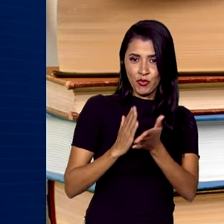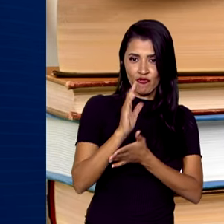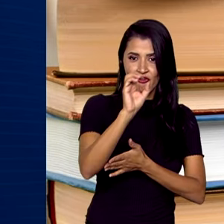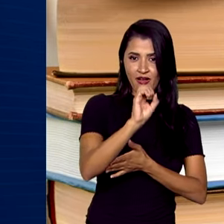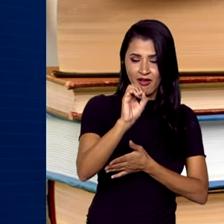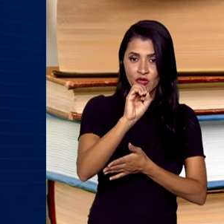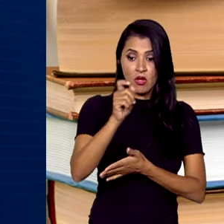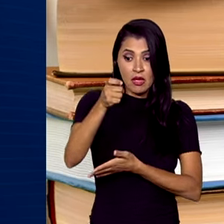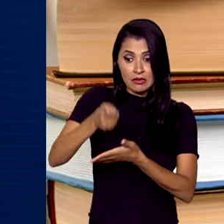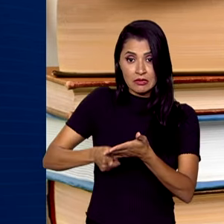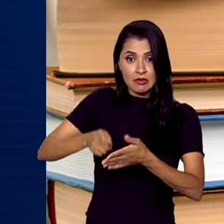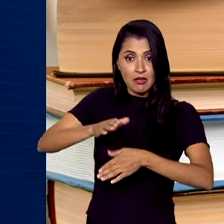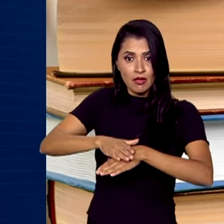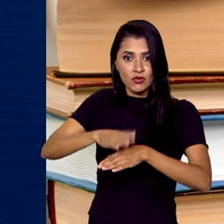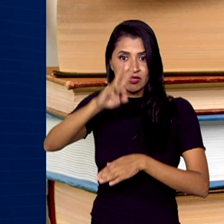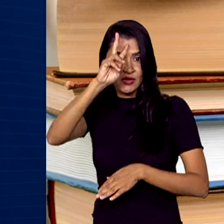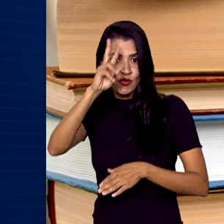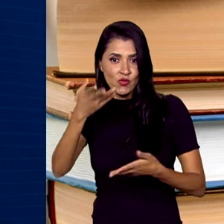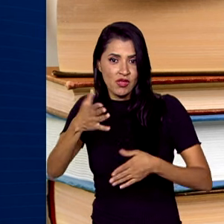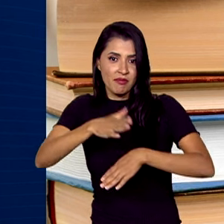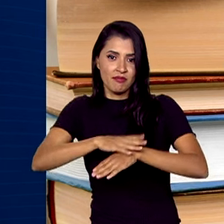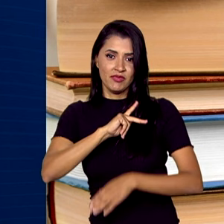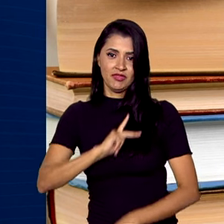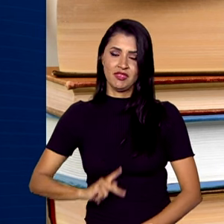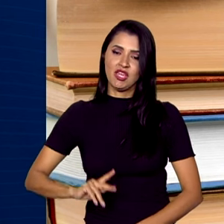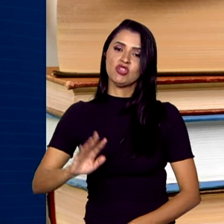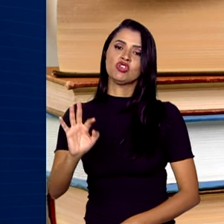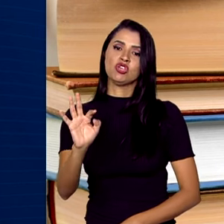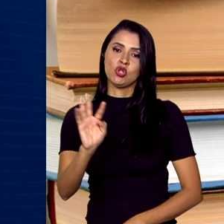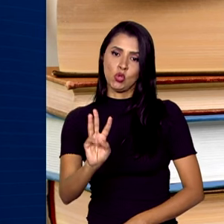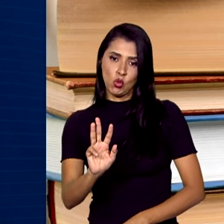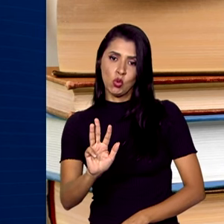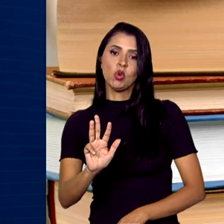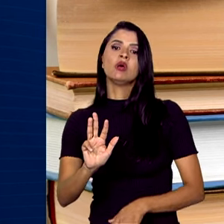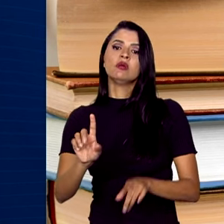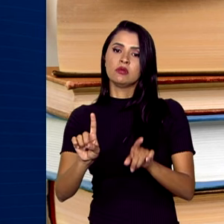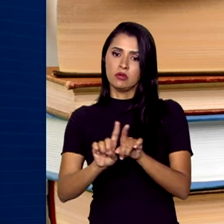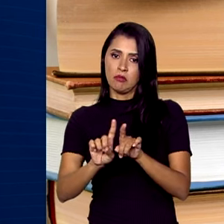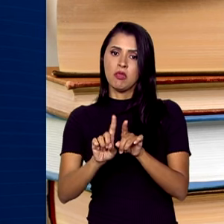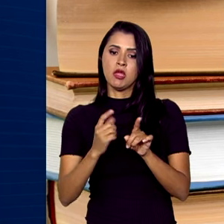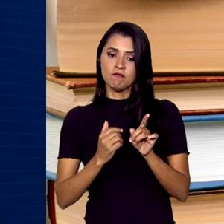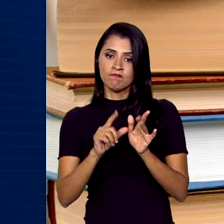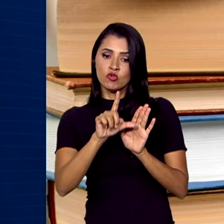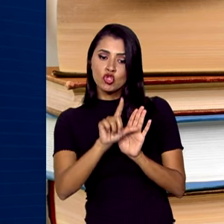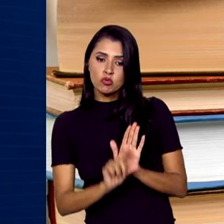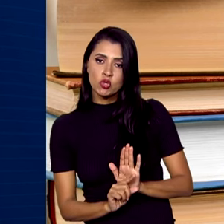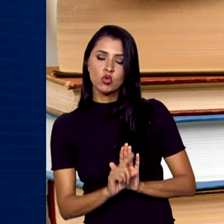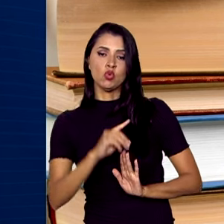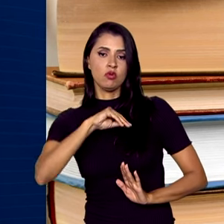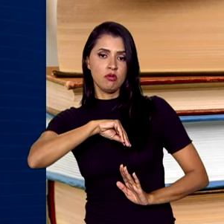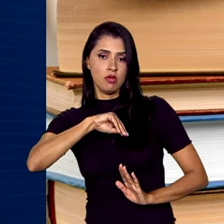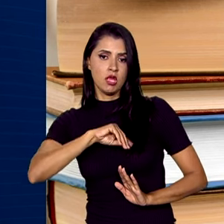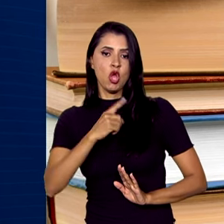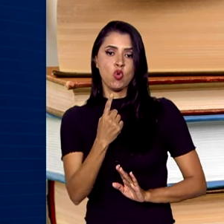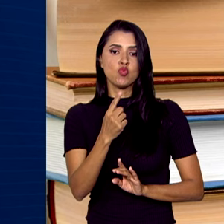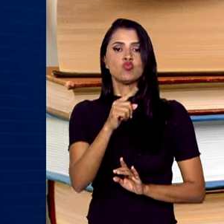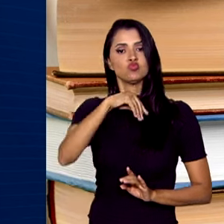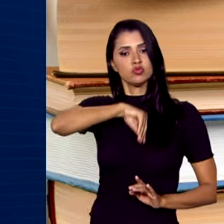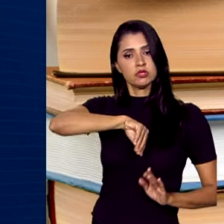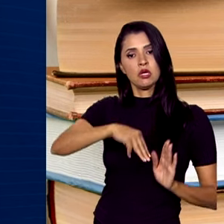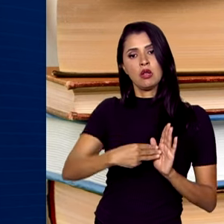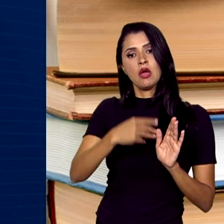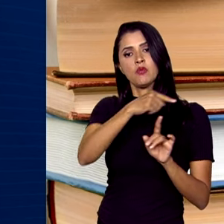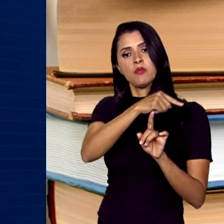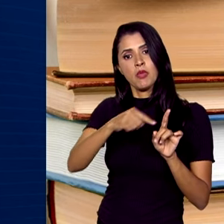segunda-feira pelo presidente Lula também reduz o teto da renda familiar per capita, que era de um salário mínimo e meio para um